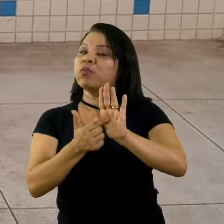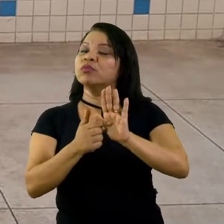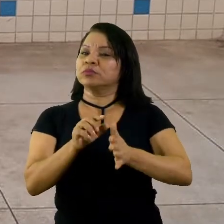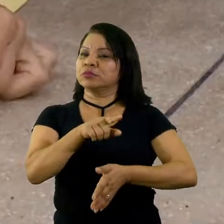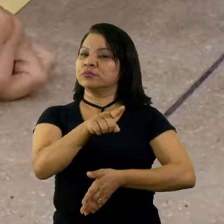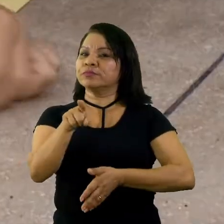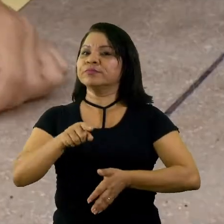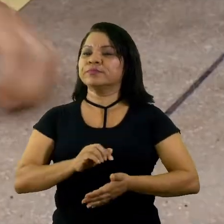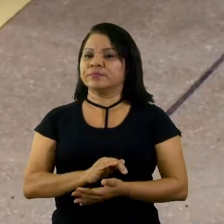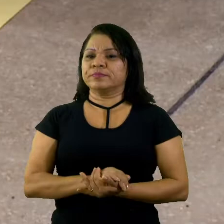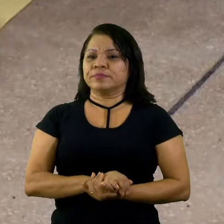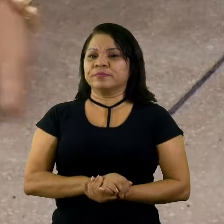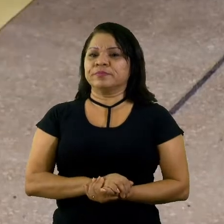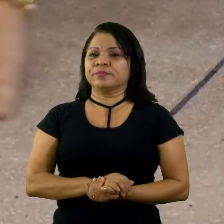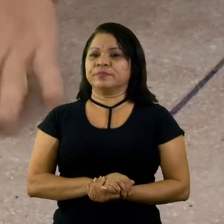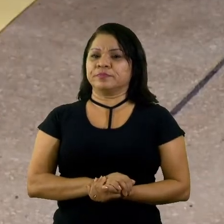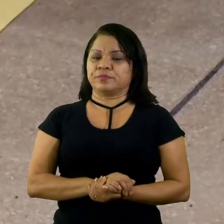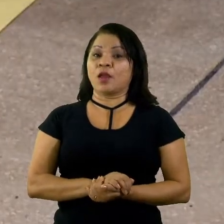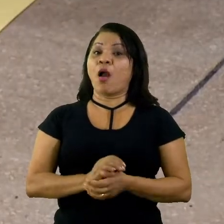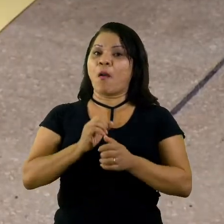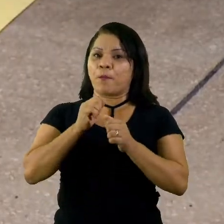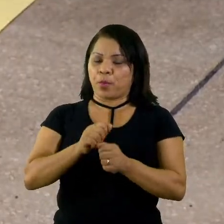Você pode colar de um lado,